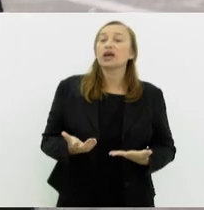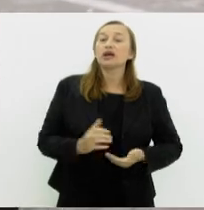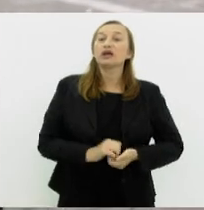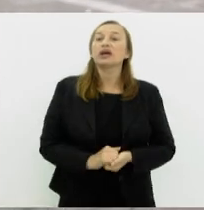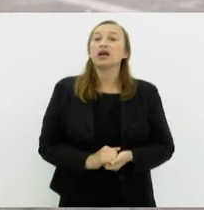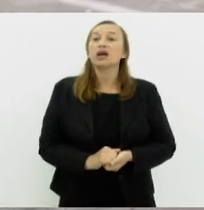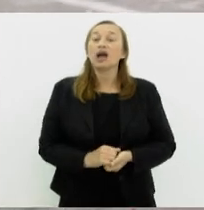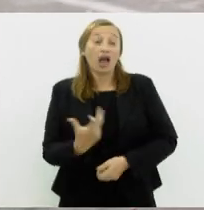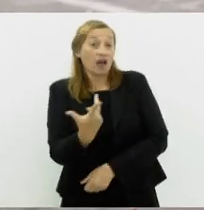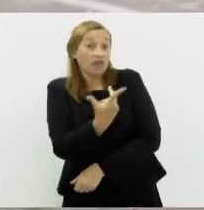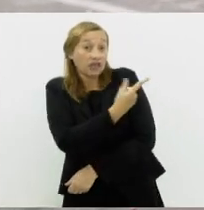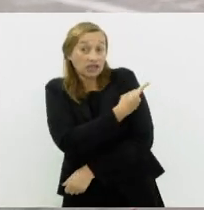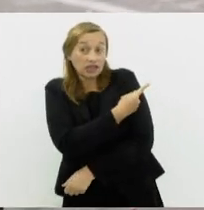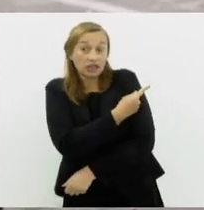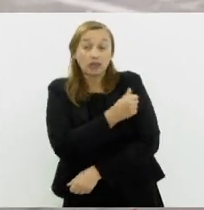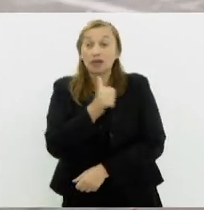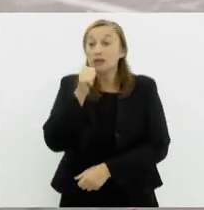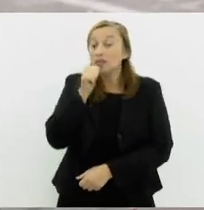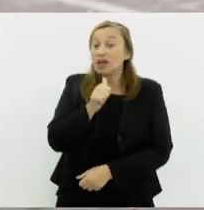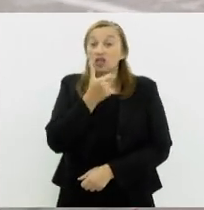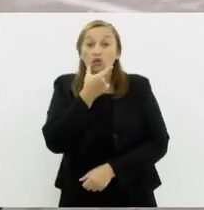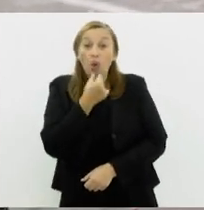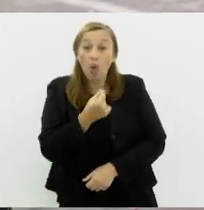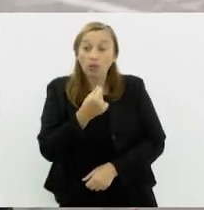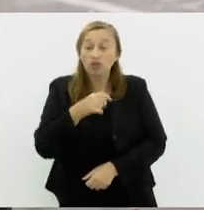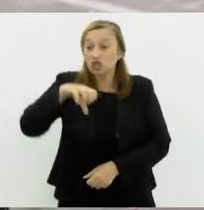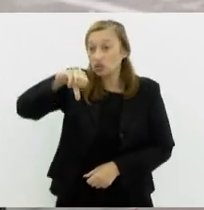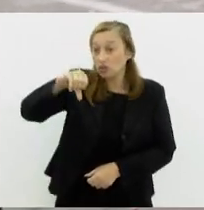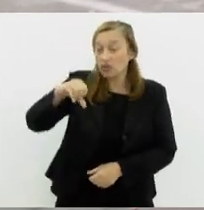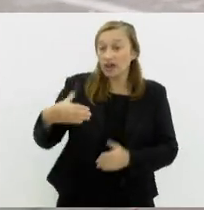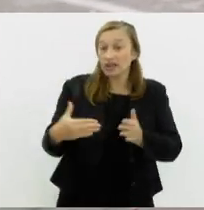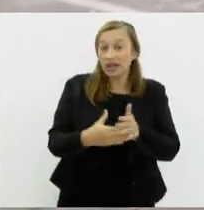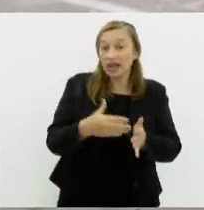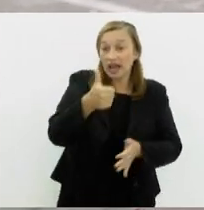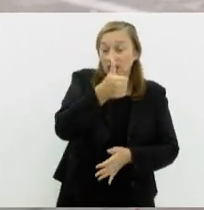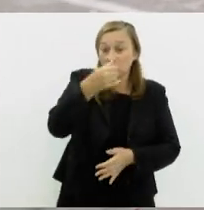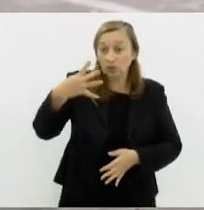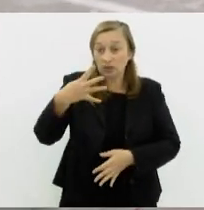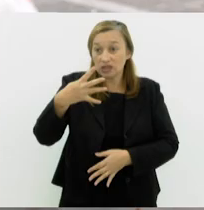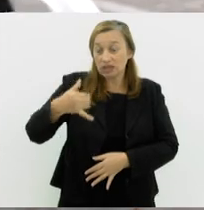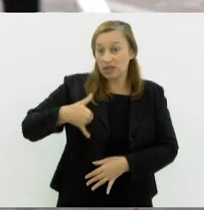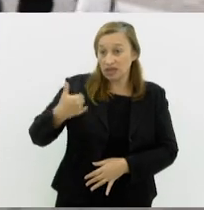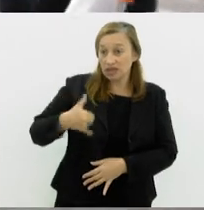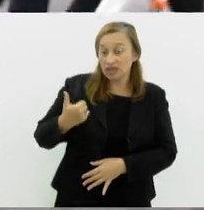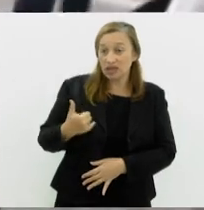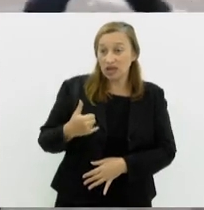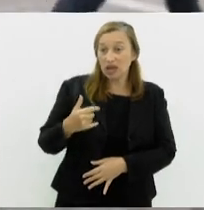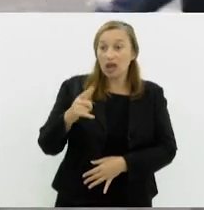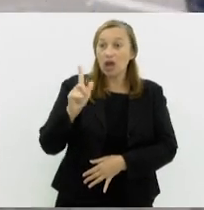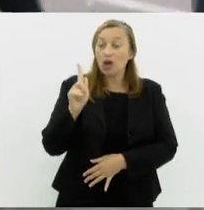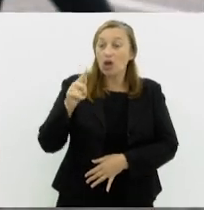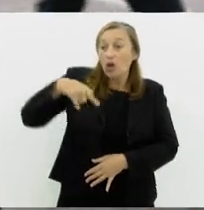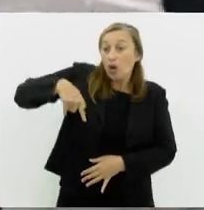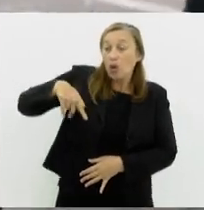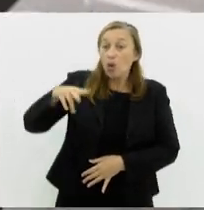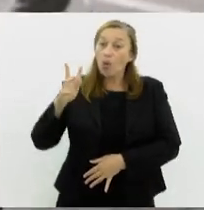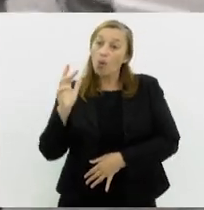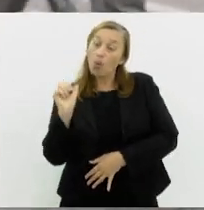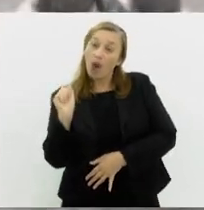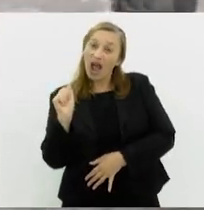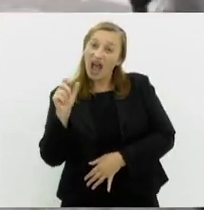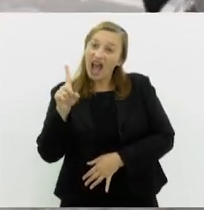a vacinação para meninos e meninas de 9 a 14 anos, a vacina quadrivalente. Essa vacina já está